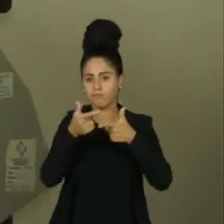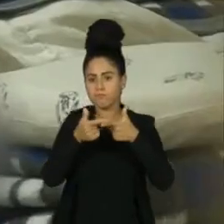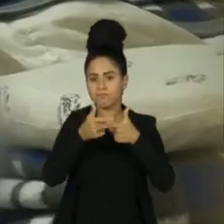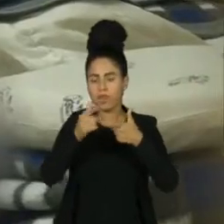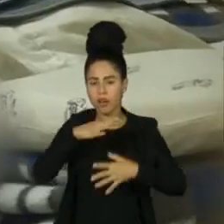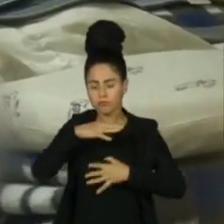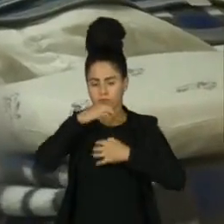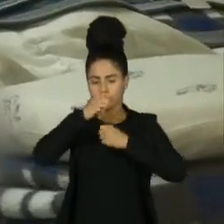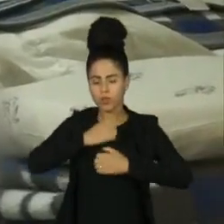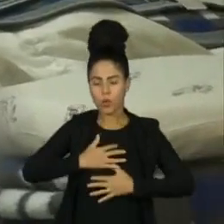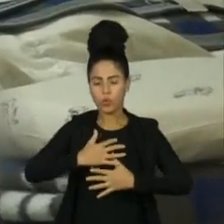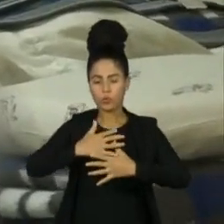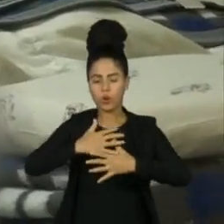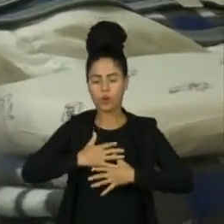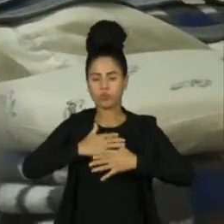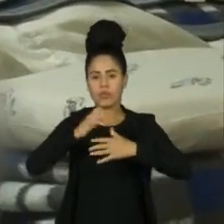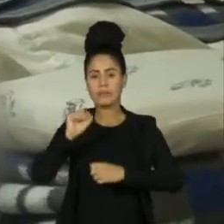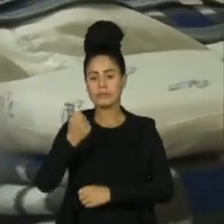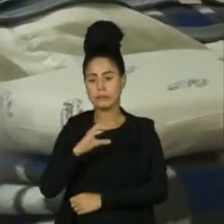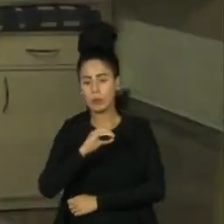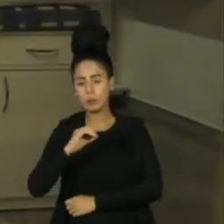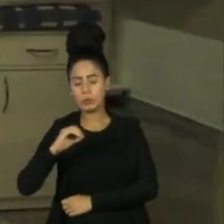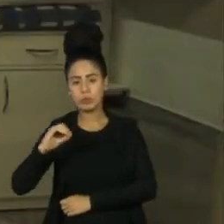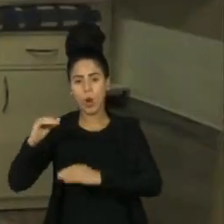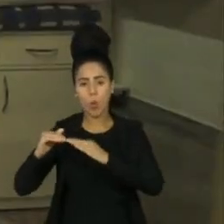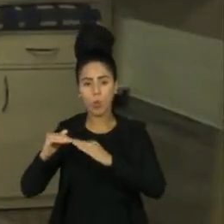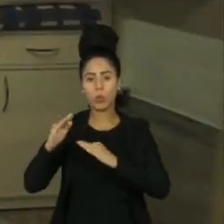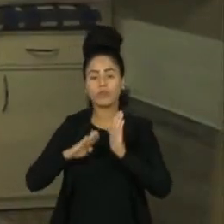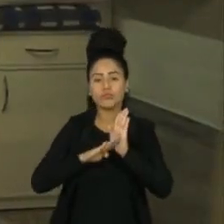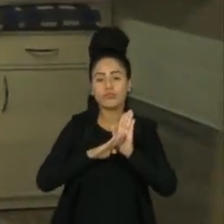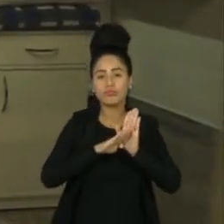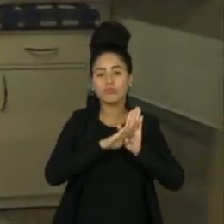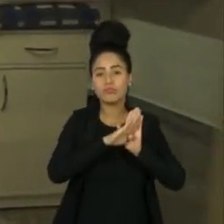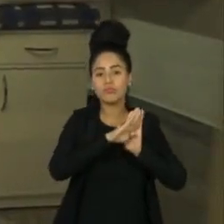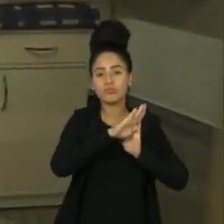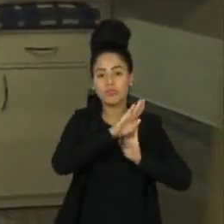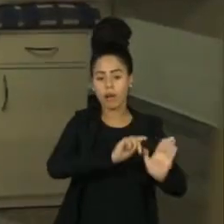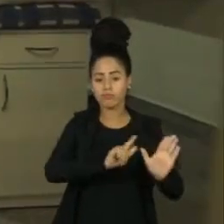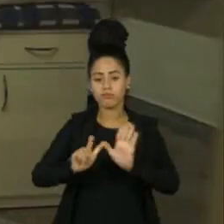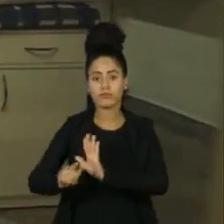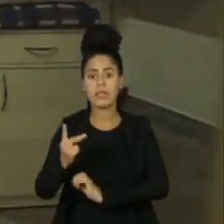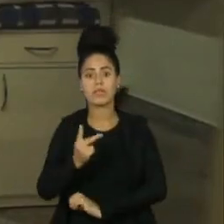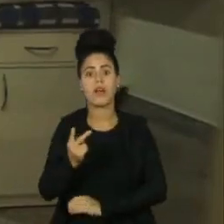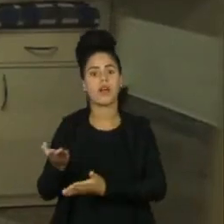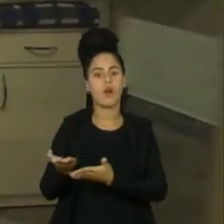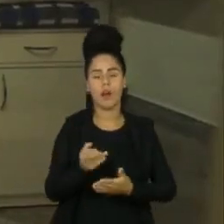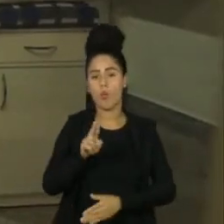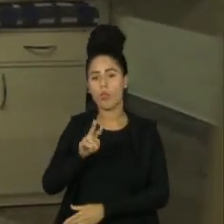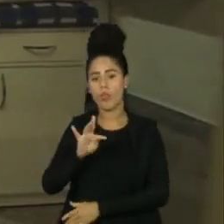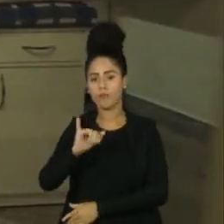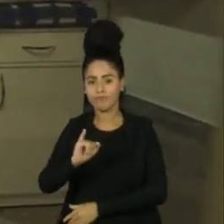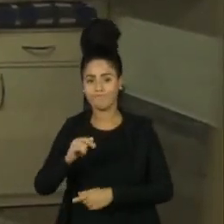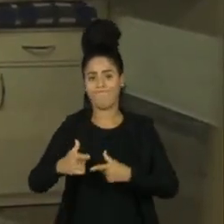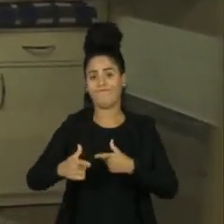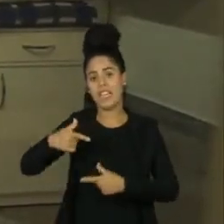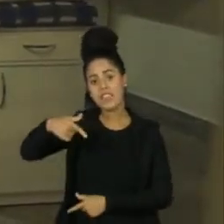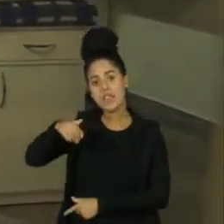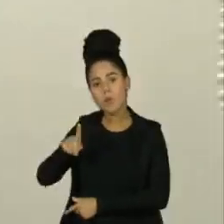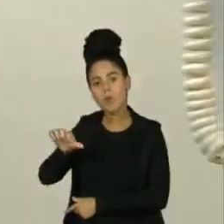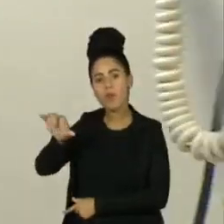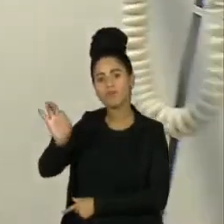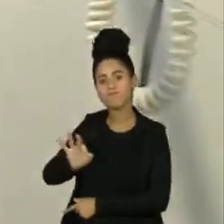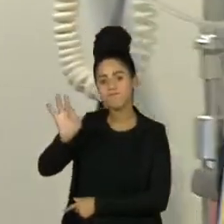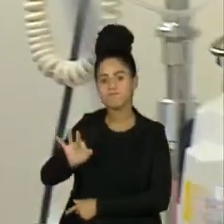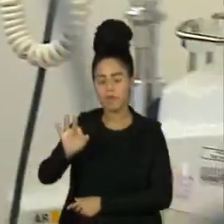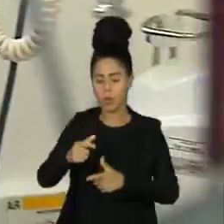respiratórios cresceram 858% em duas semanas. A ocupação das UTIs está em 79%.